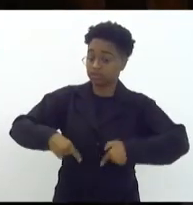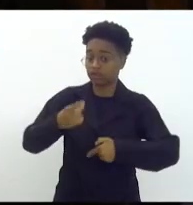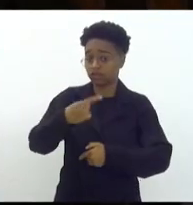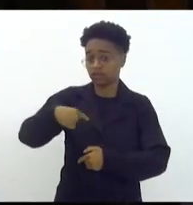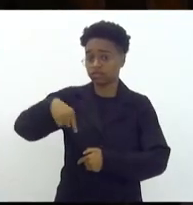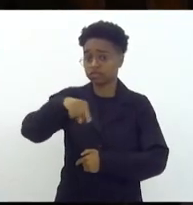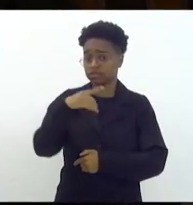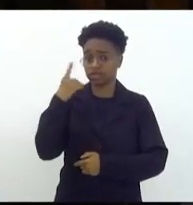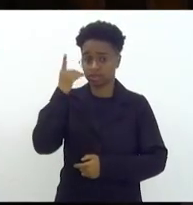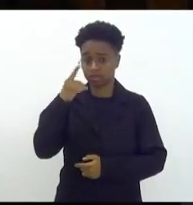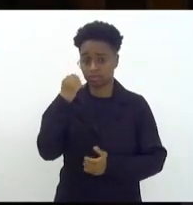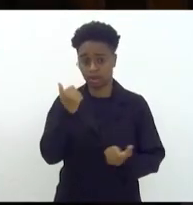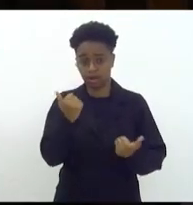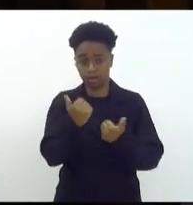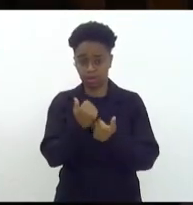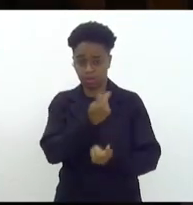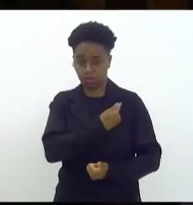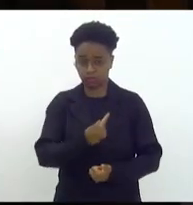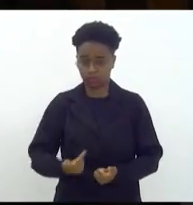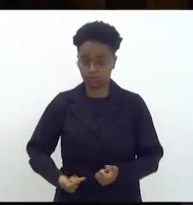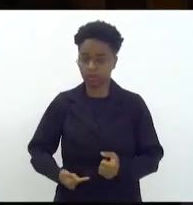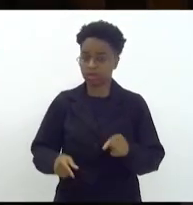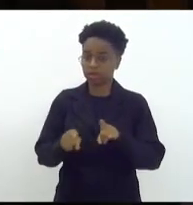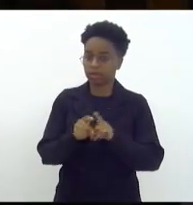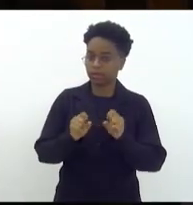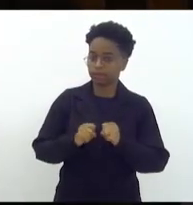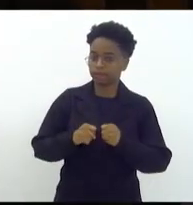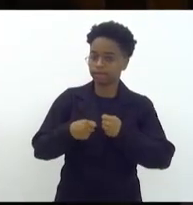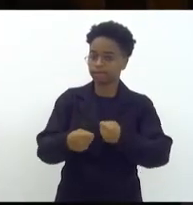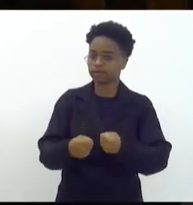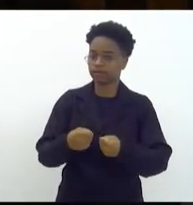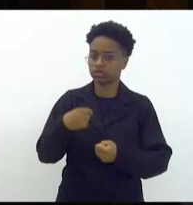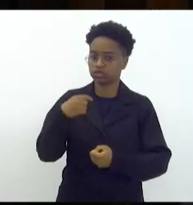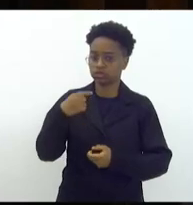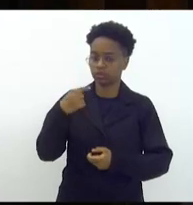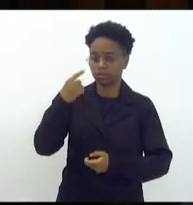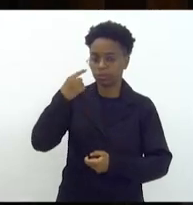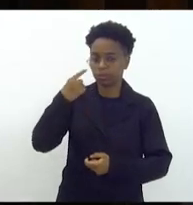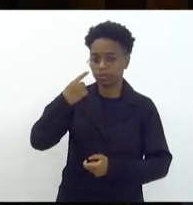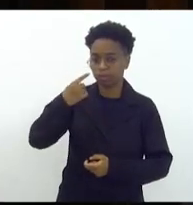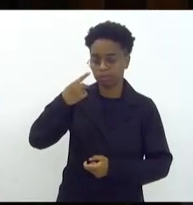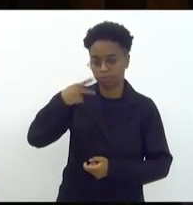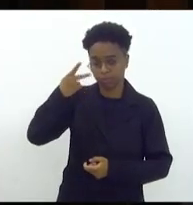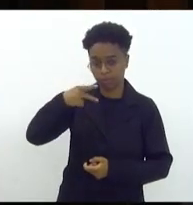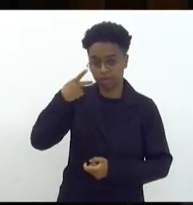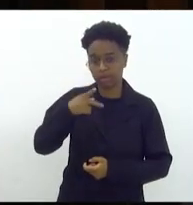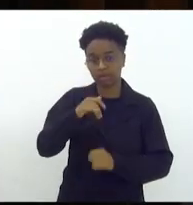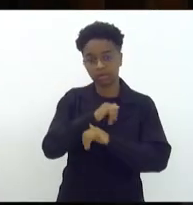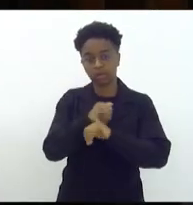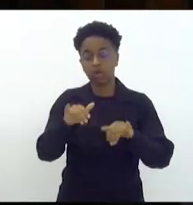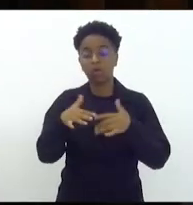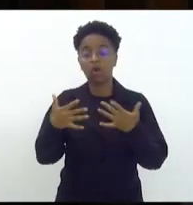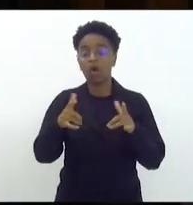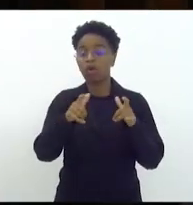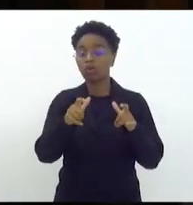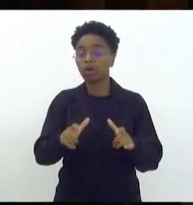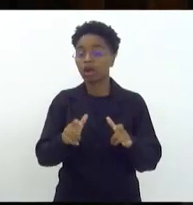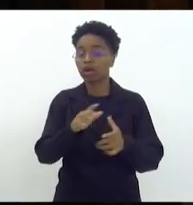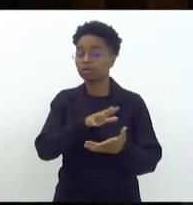governista qualquer defensor dessa política dizer em que outro lugar do mundo além do Brasil